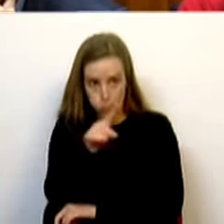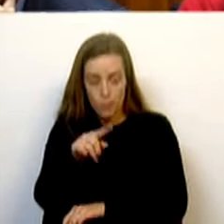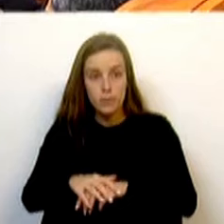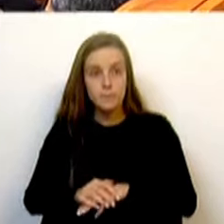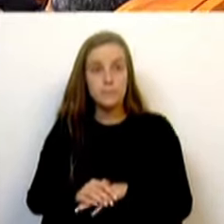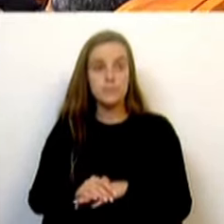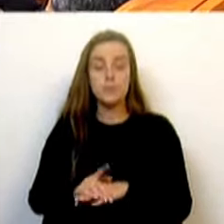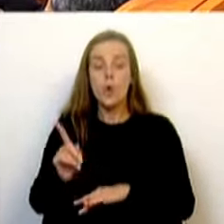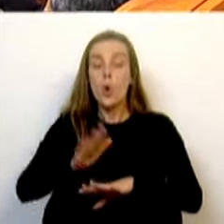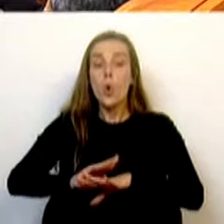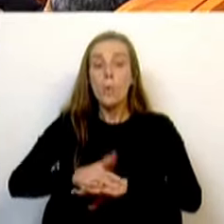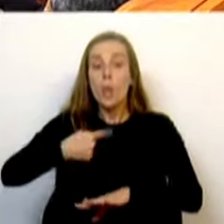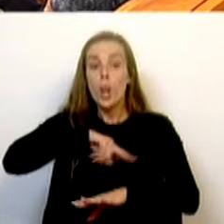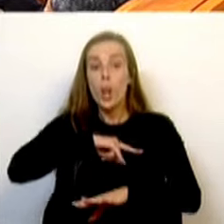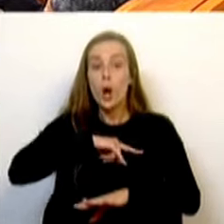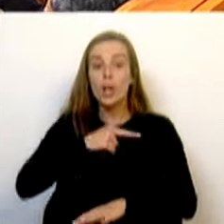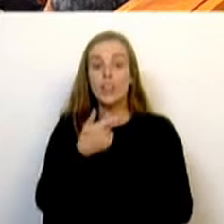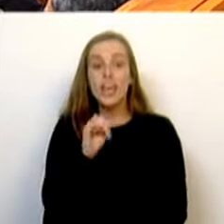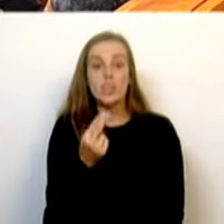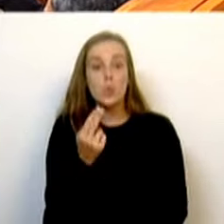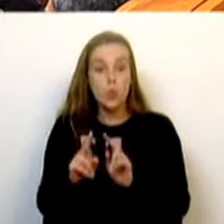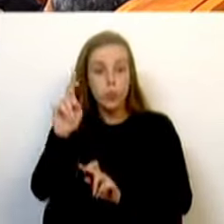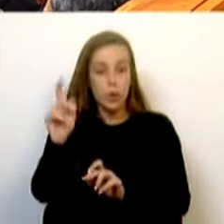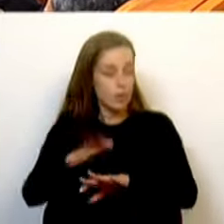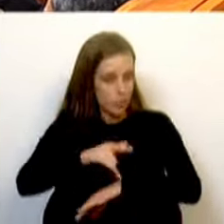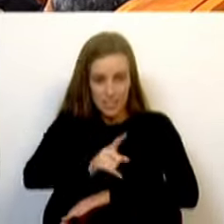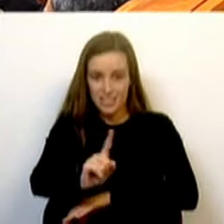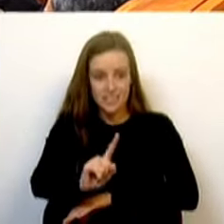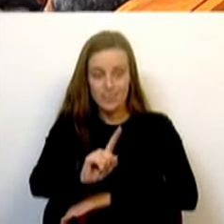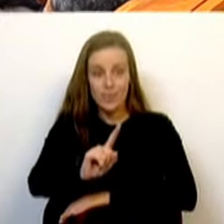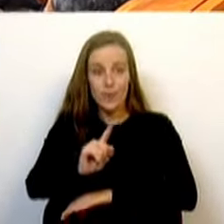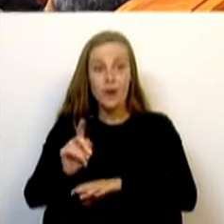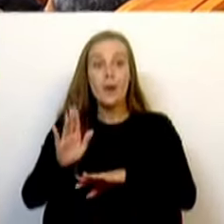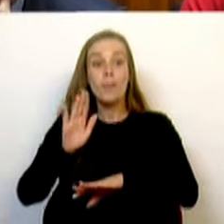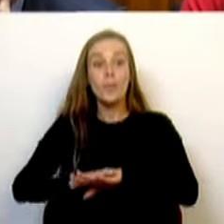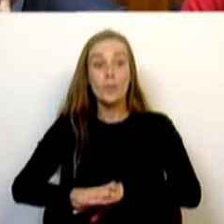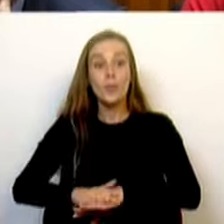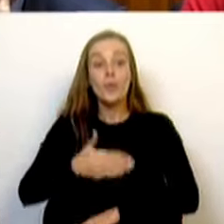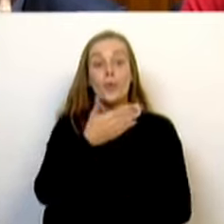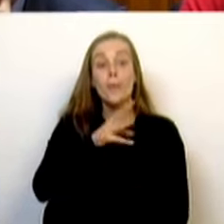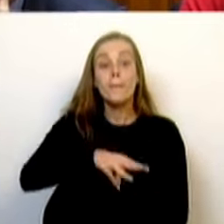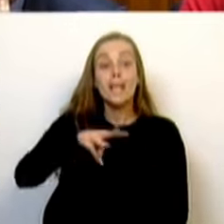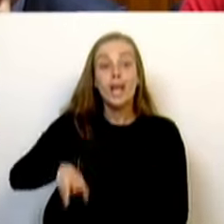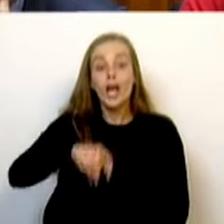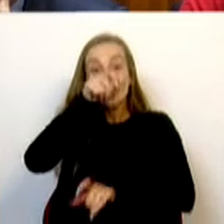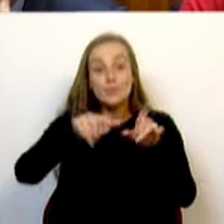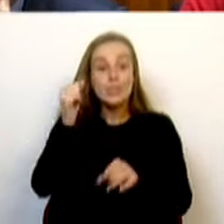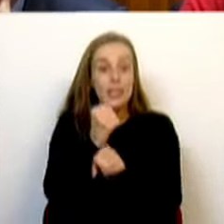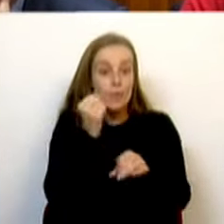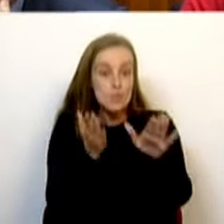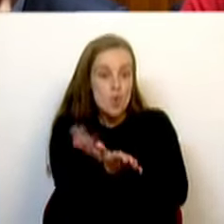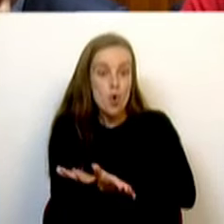Social? Não é porque nós temos subido o TSU, é porque há mais um milhão de empregos, há mais